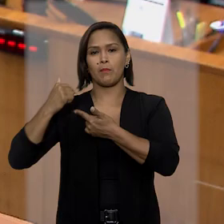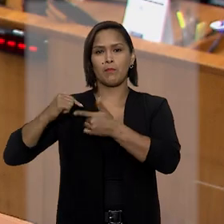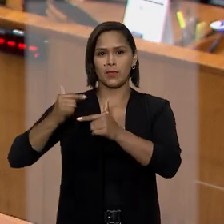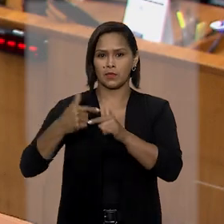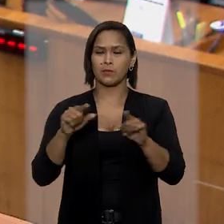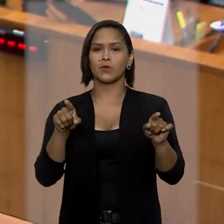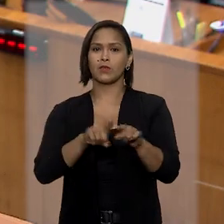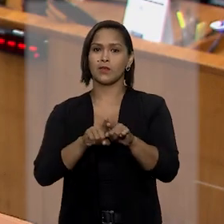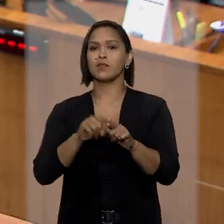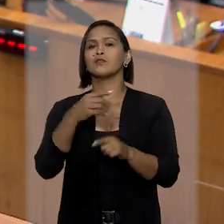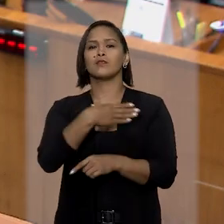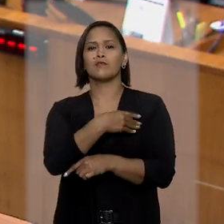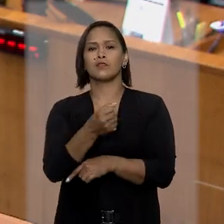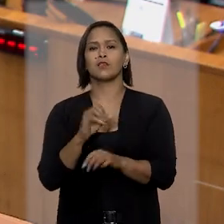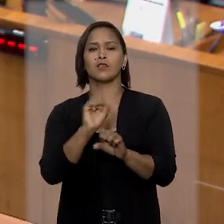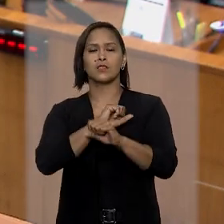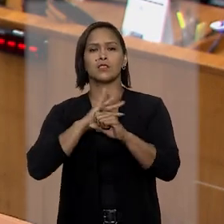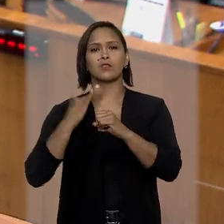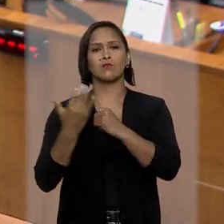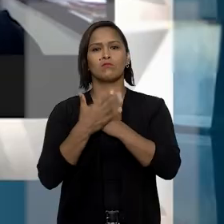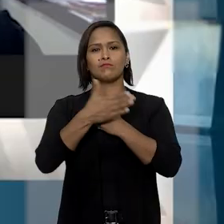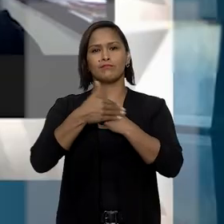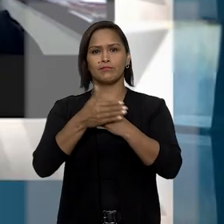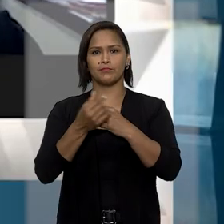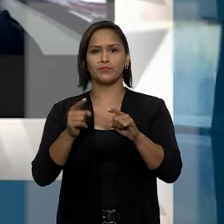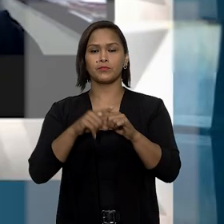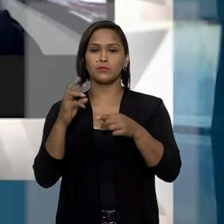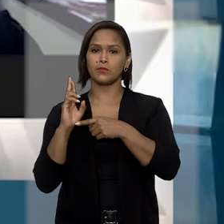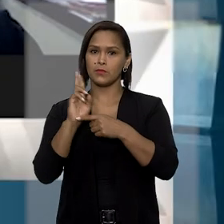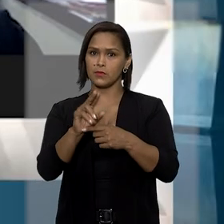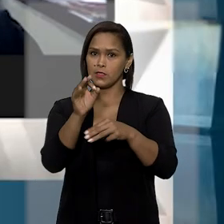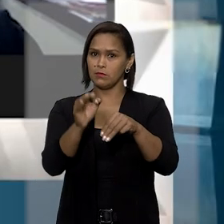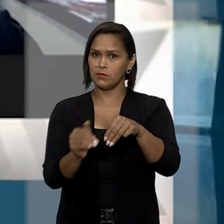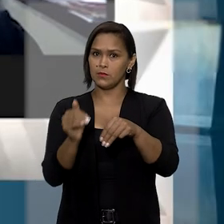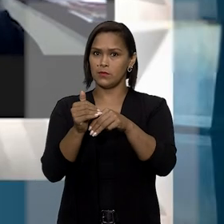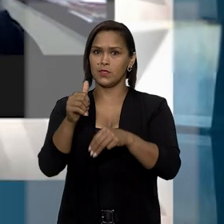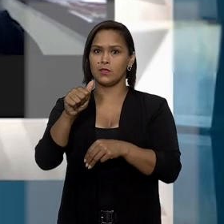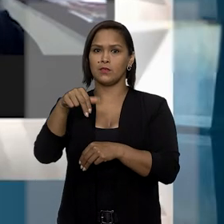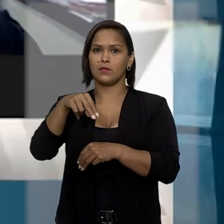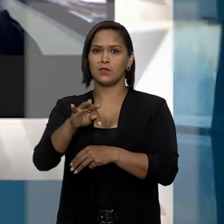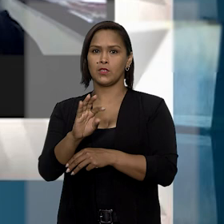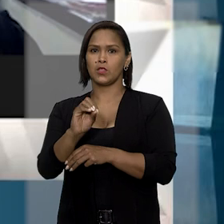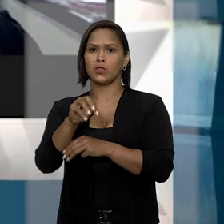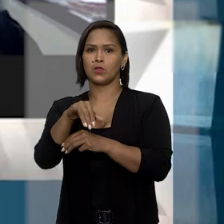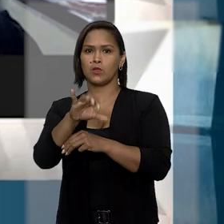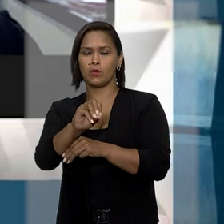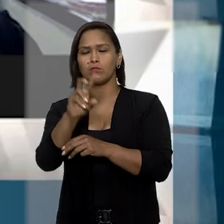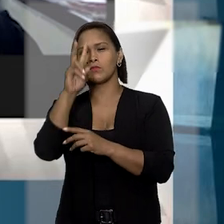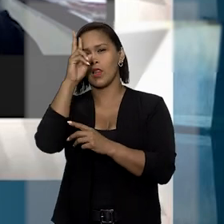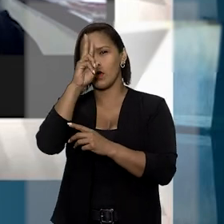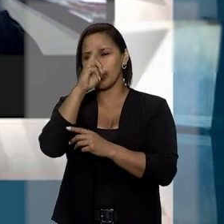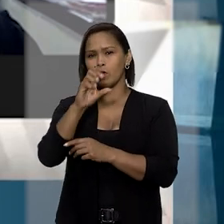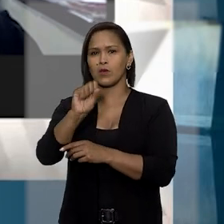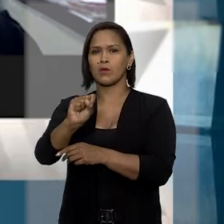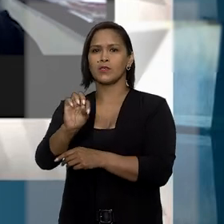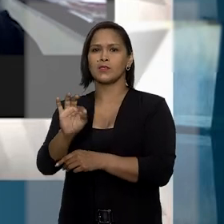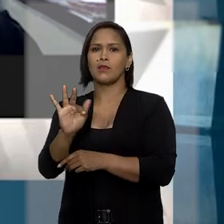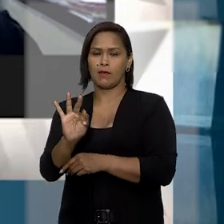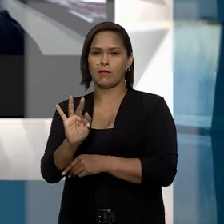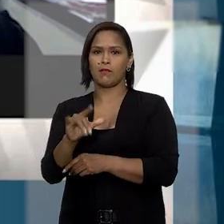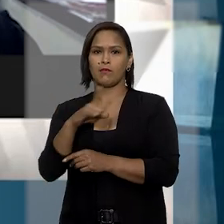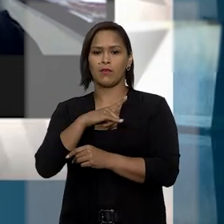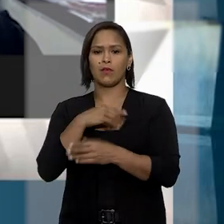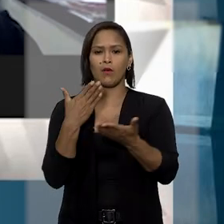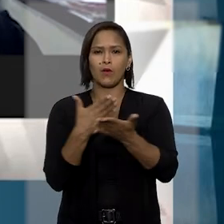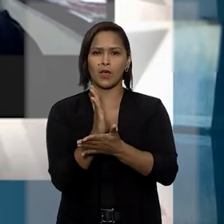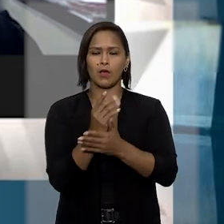e sucessórios da filiação sócio-afetiva. O relator ministro Antônio Carlos Ferreira lembrou que o Supremo Tribunal Federal,